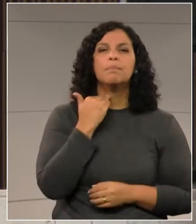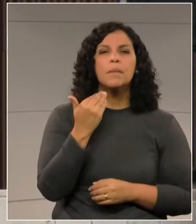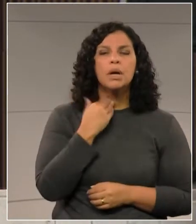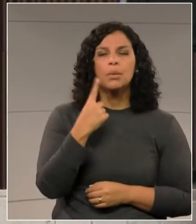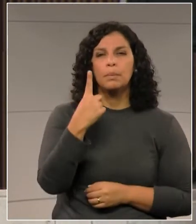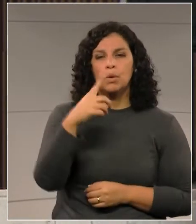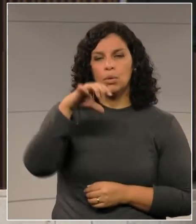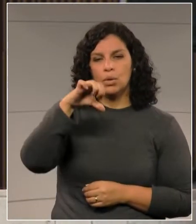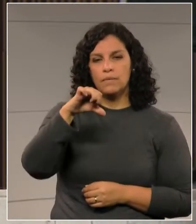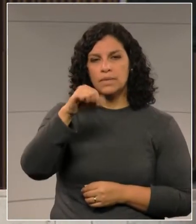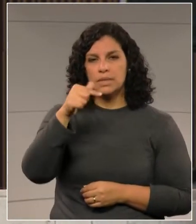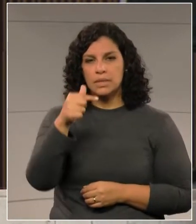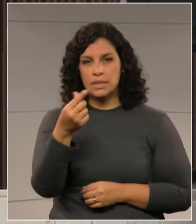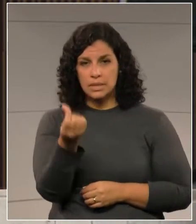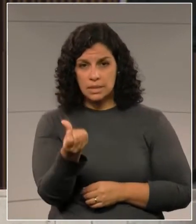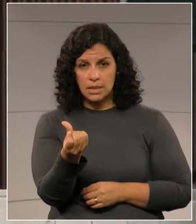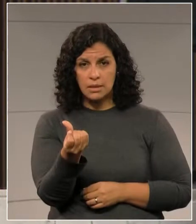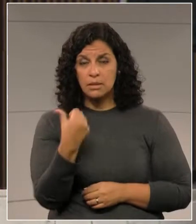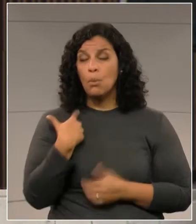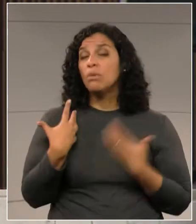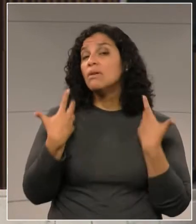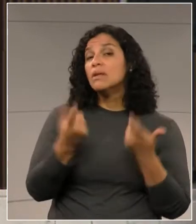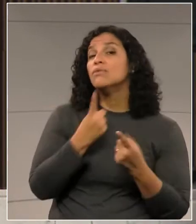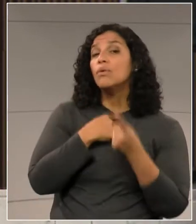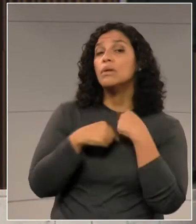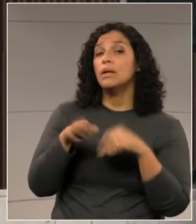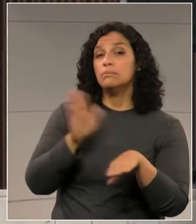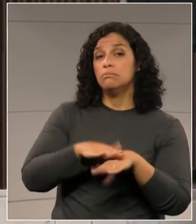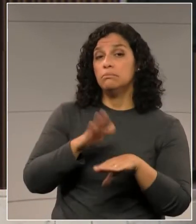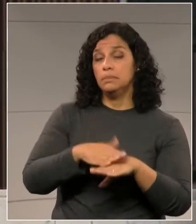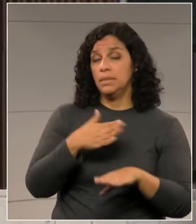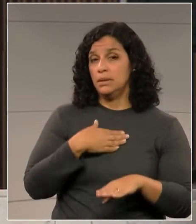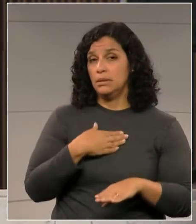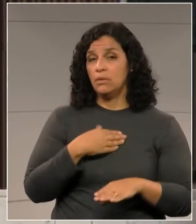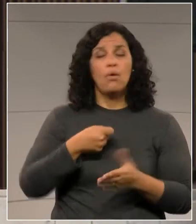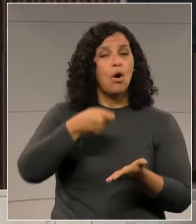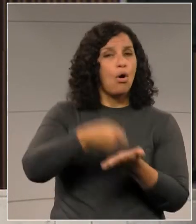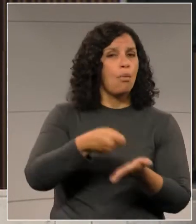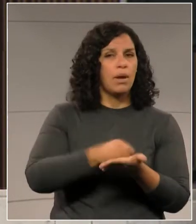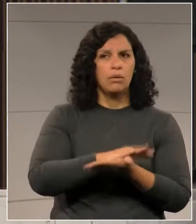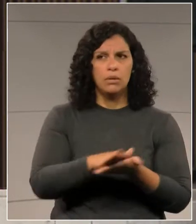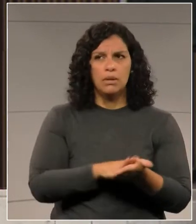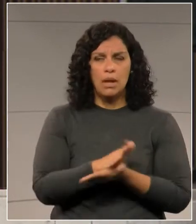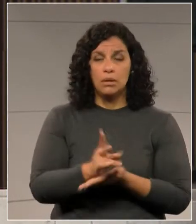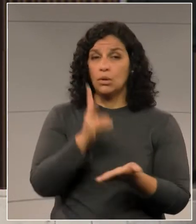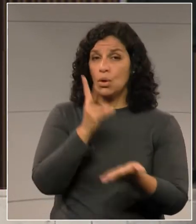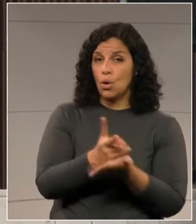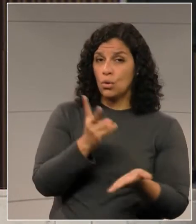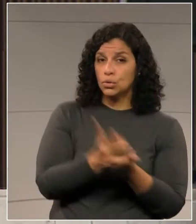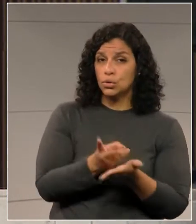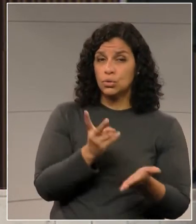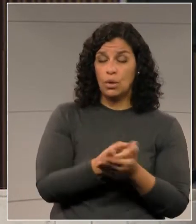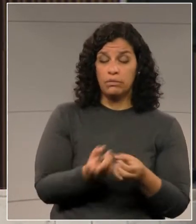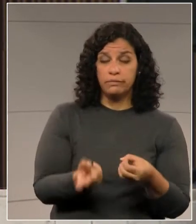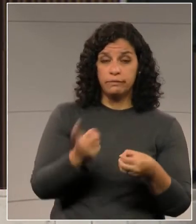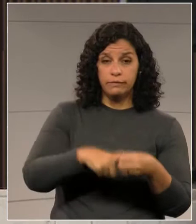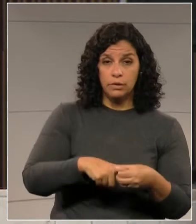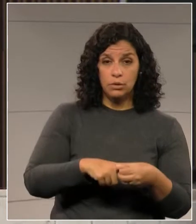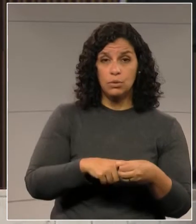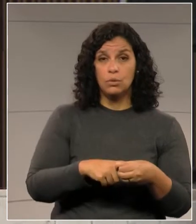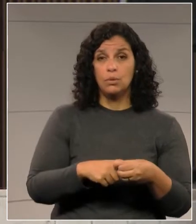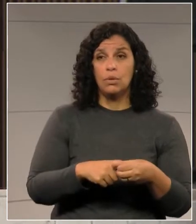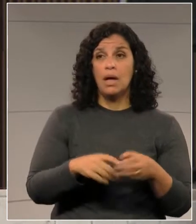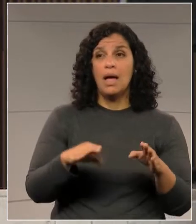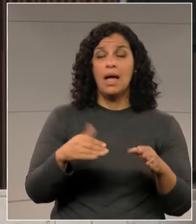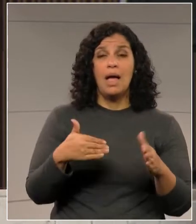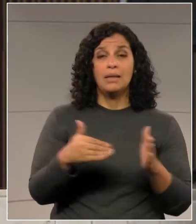sem ser obrigado a fazê-lo. E permaneci filiado até o término do período em